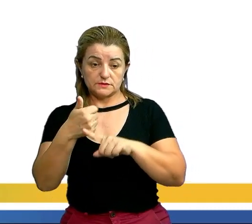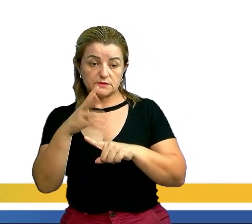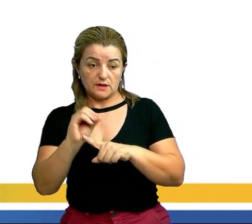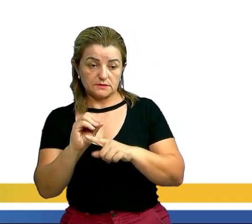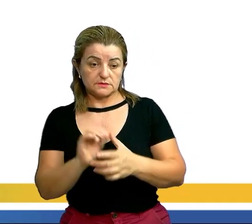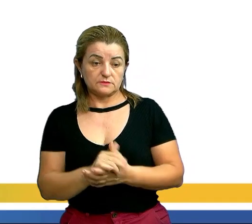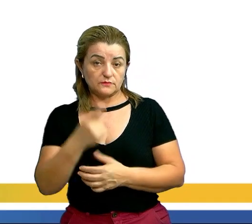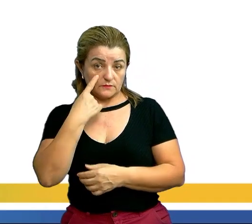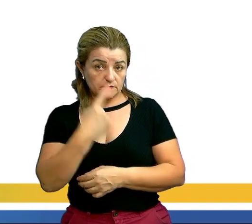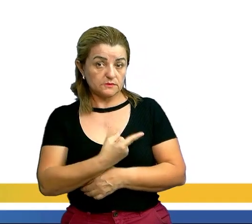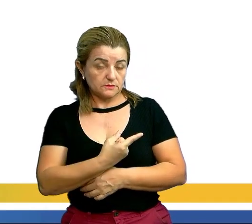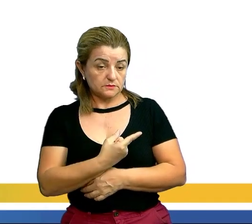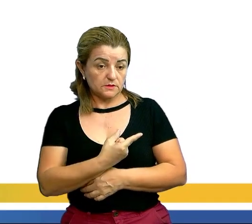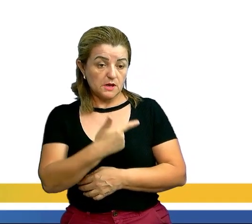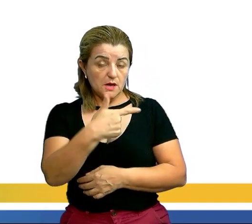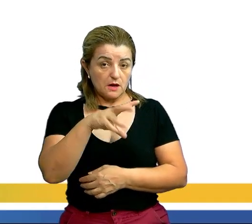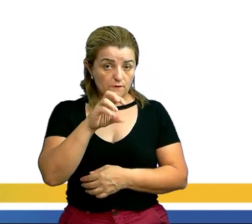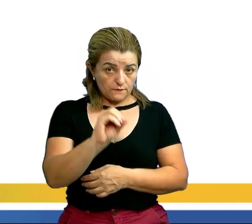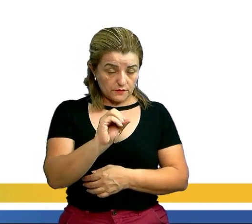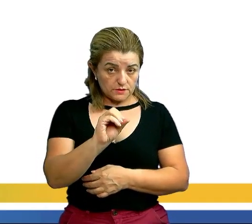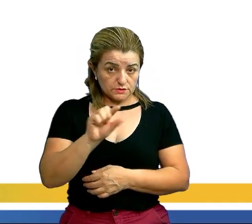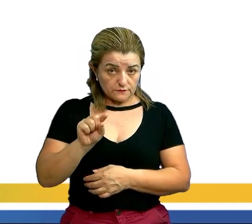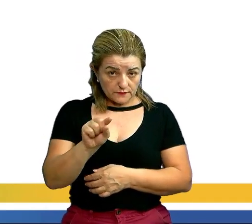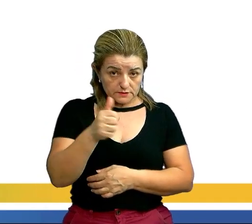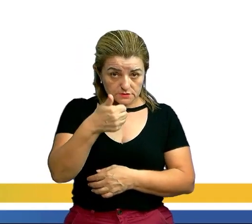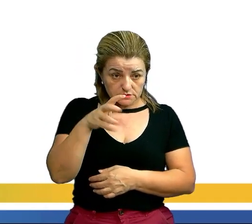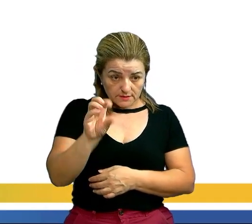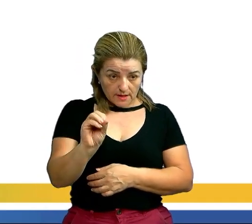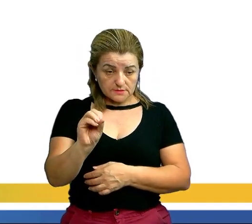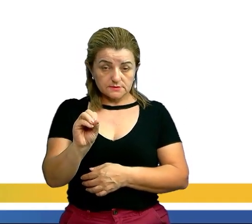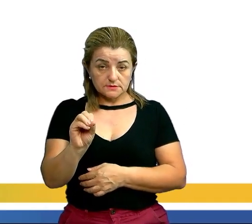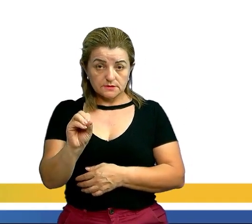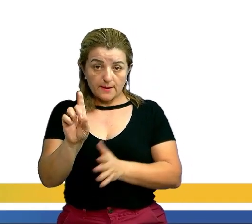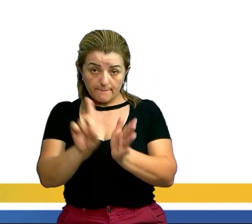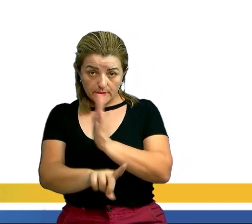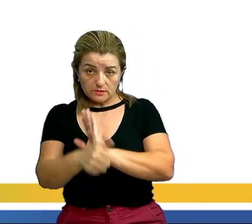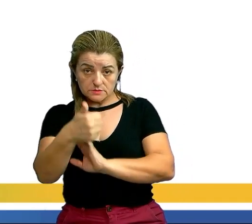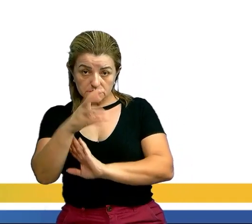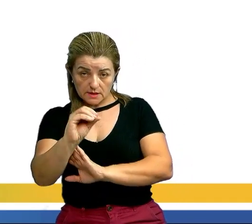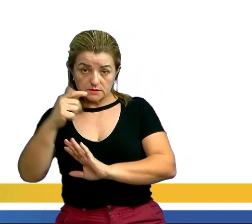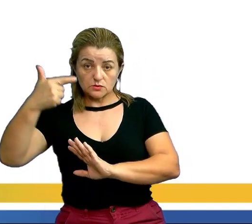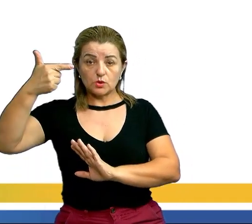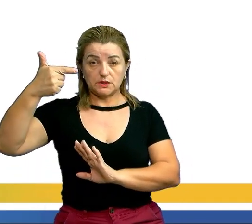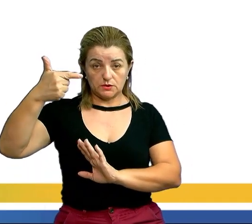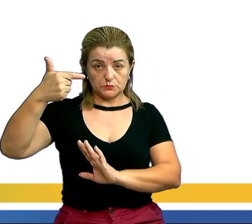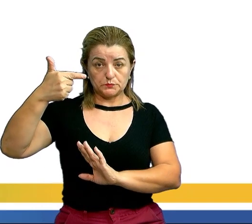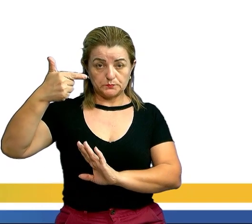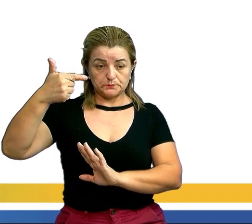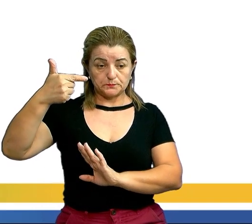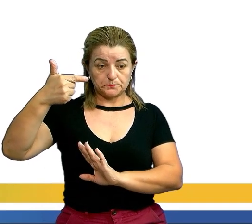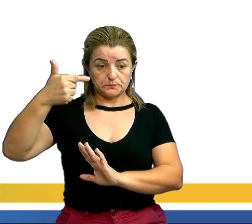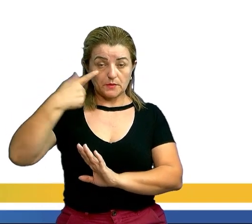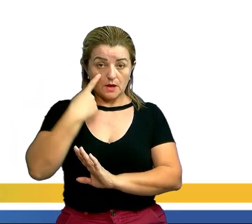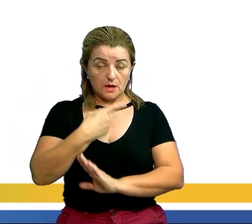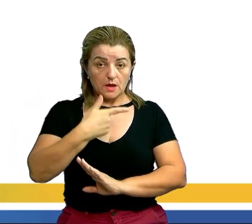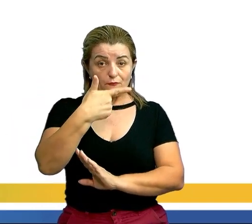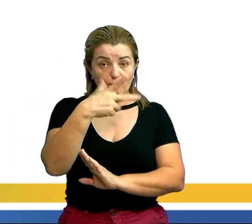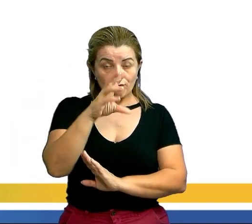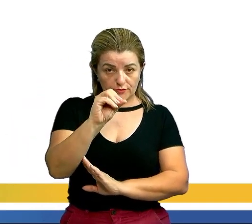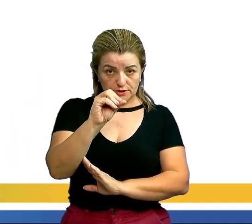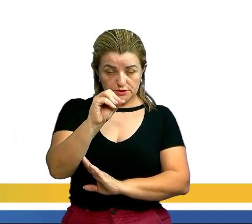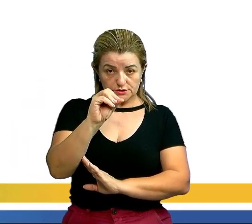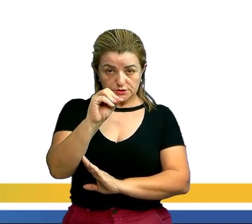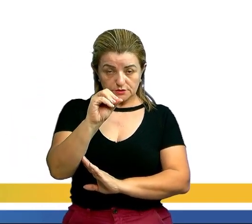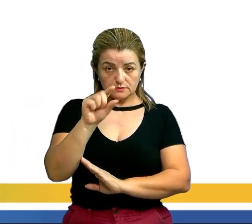isso aqui? 20 vezes X mais o X é 10. Menos X ao quadrado. Olha aqui. 20 vezes